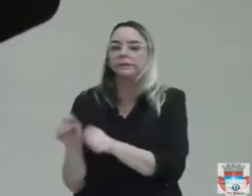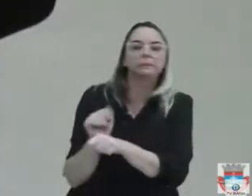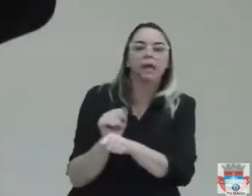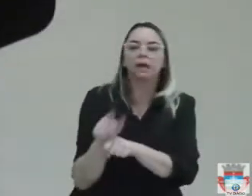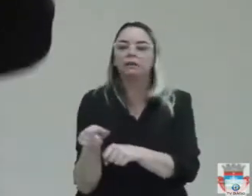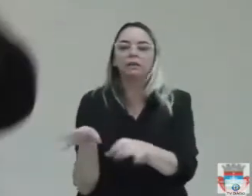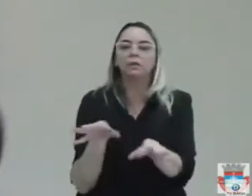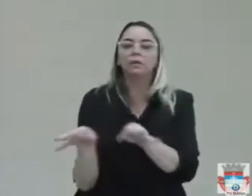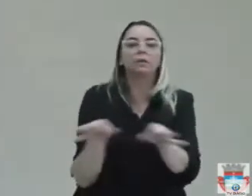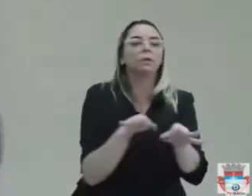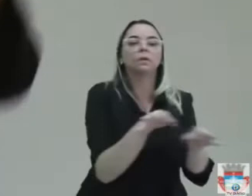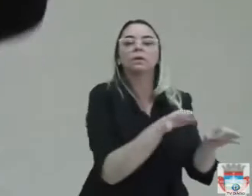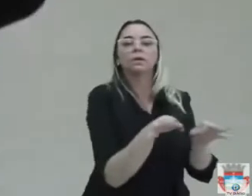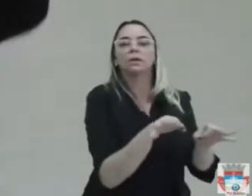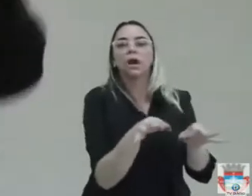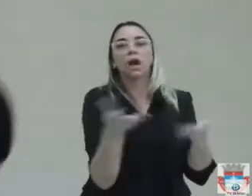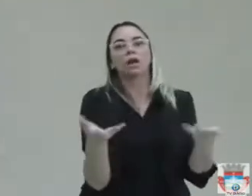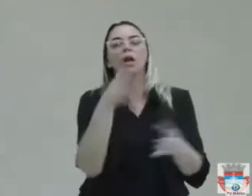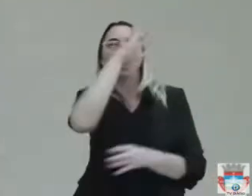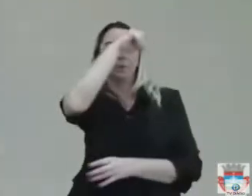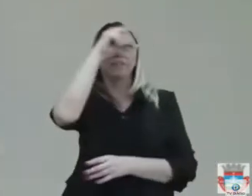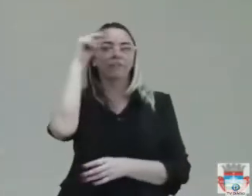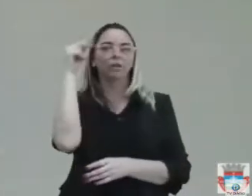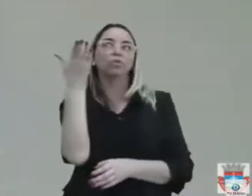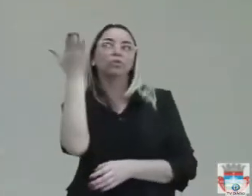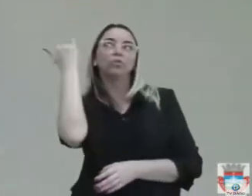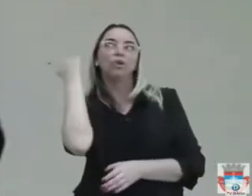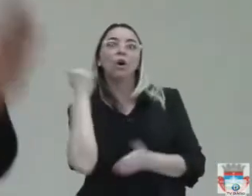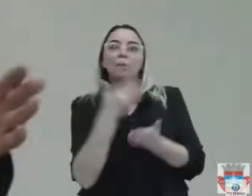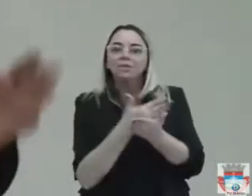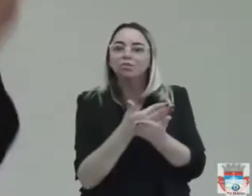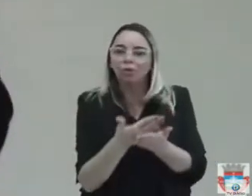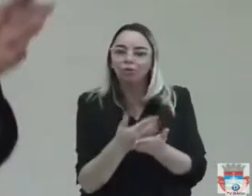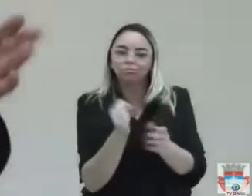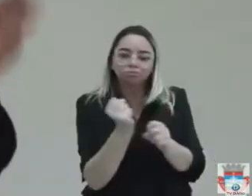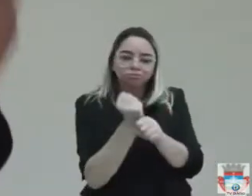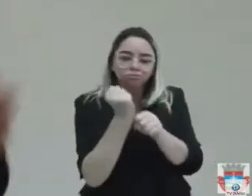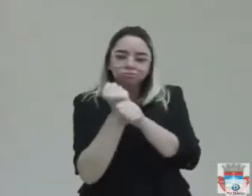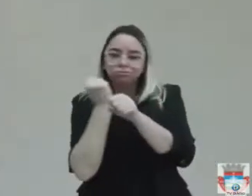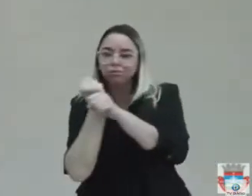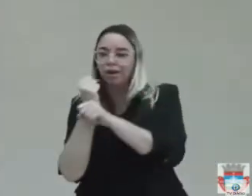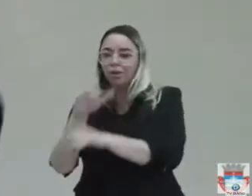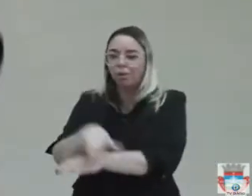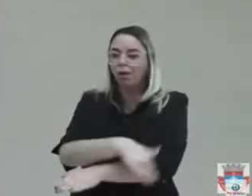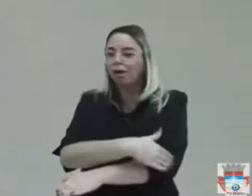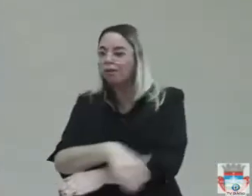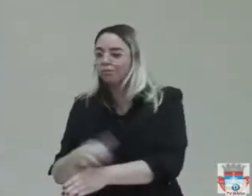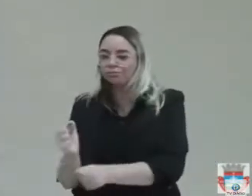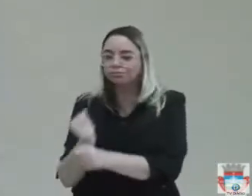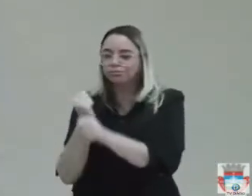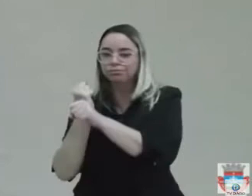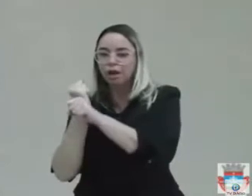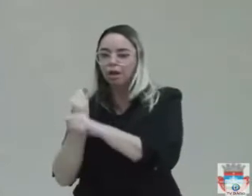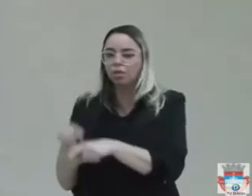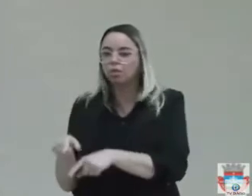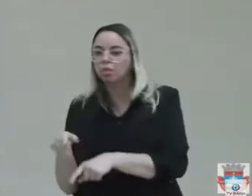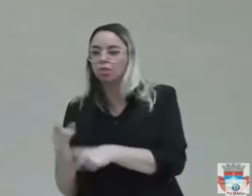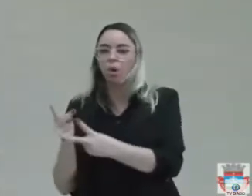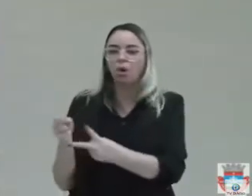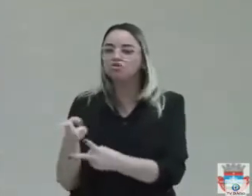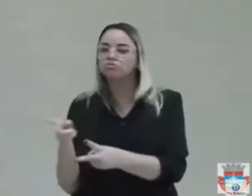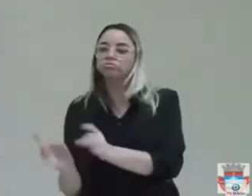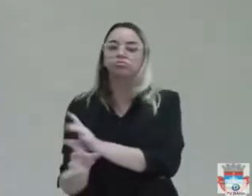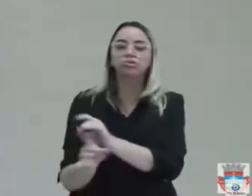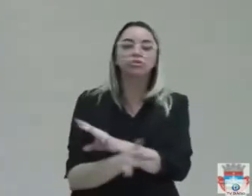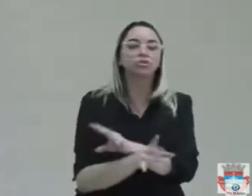lá no loteamento do Padre José Orlando, fez duas ruas e está lá para fazer o resto, fez dois pedaços de ruas